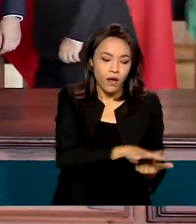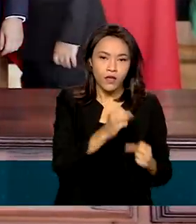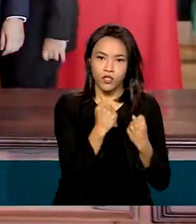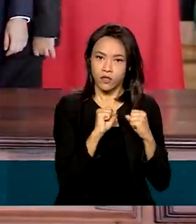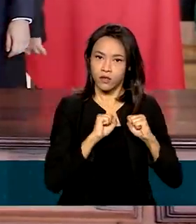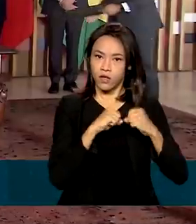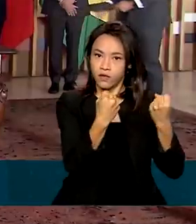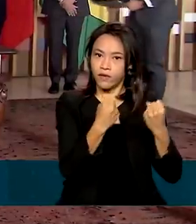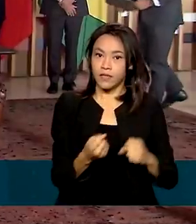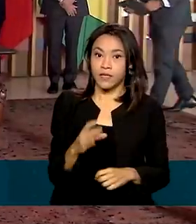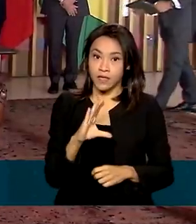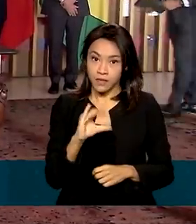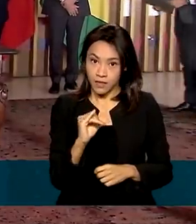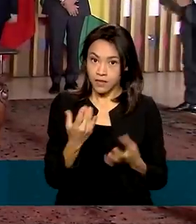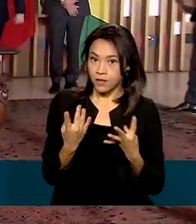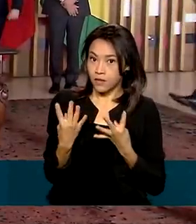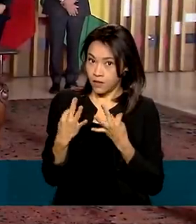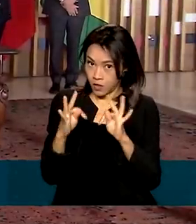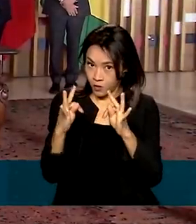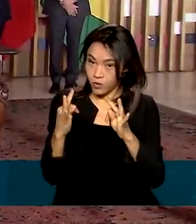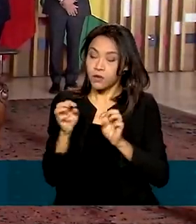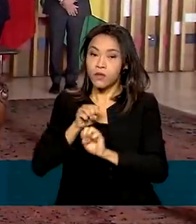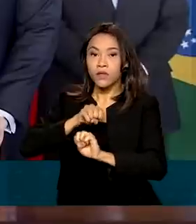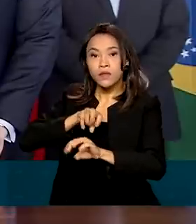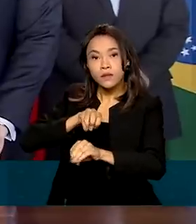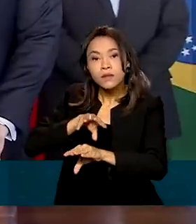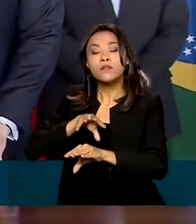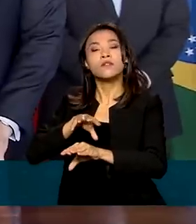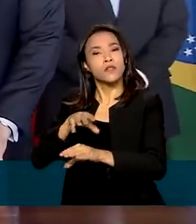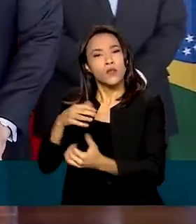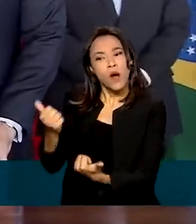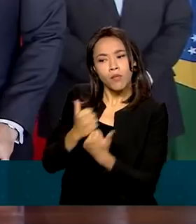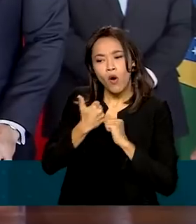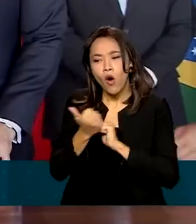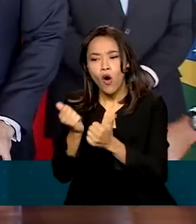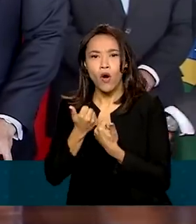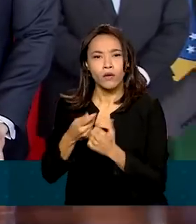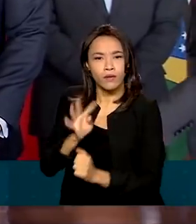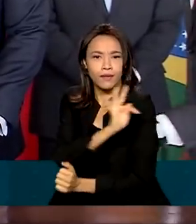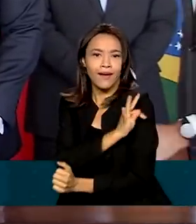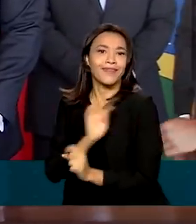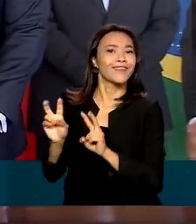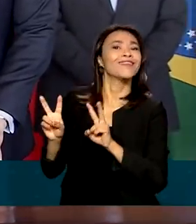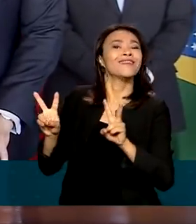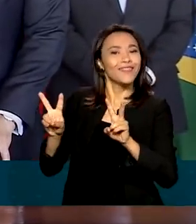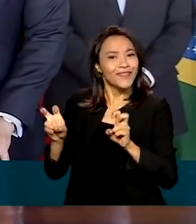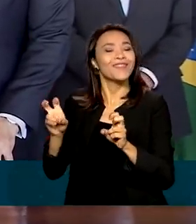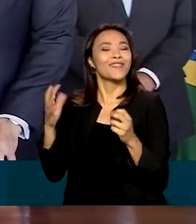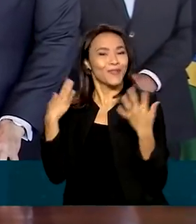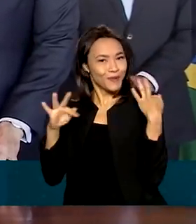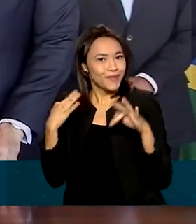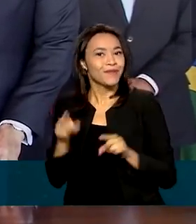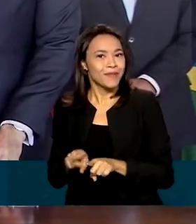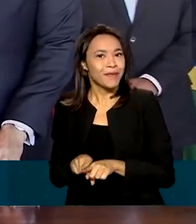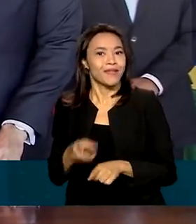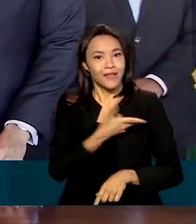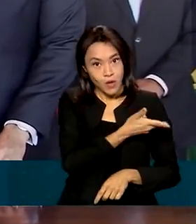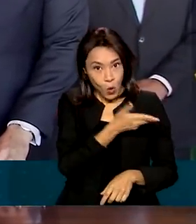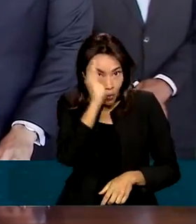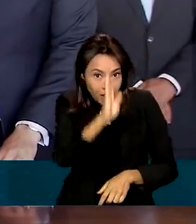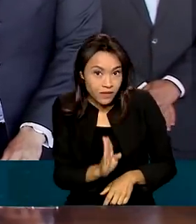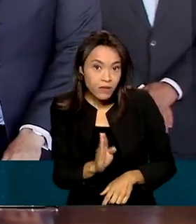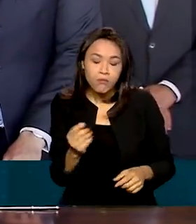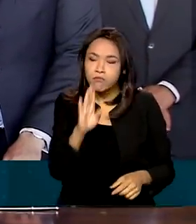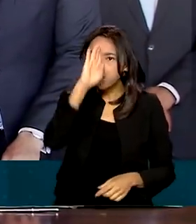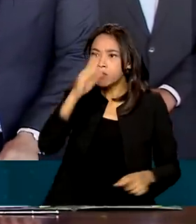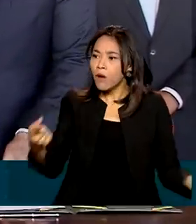defesa, ciência e tecnologia, educação, cooperação técnica e turismo. O Brasil é o principal parceiro